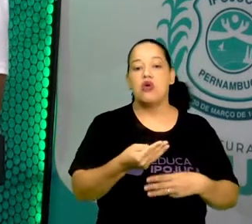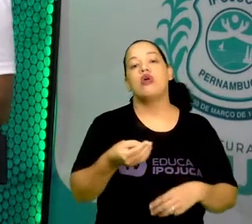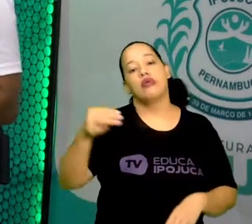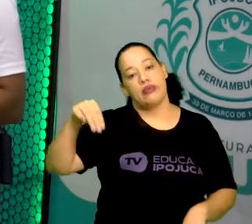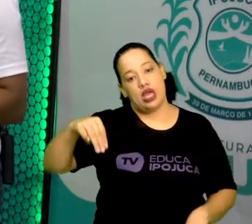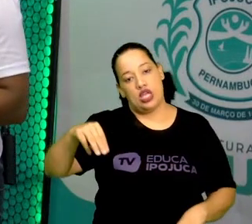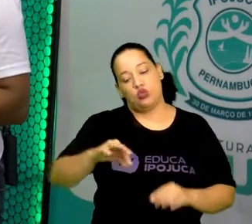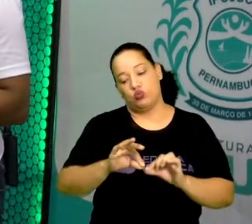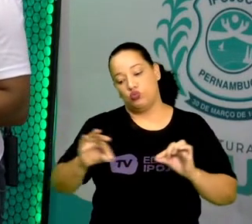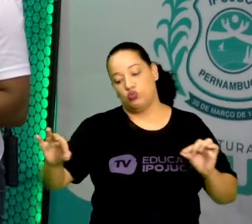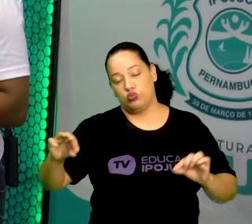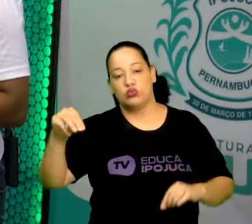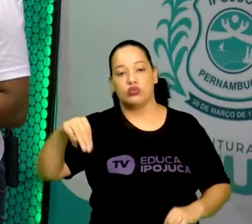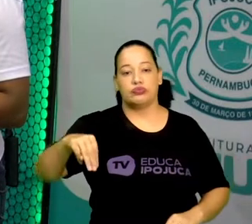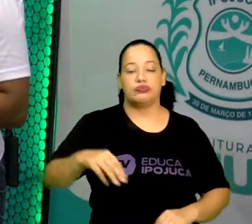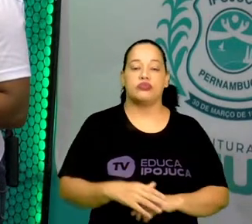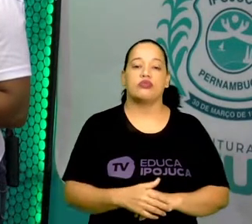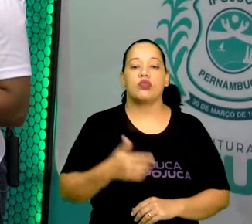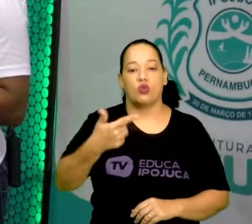outros exemplos.